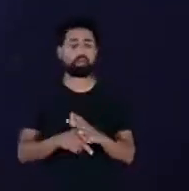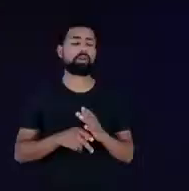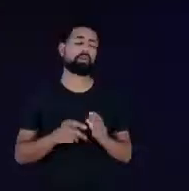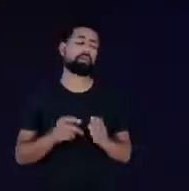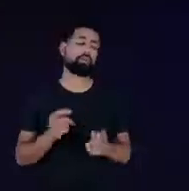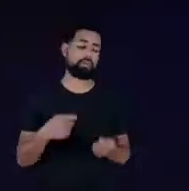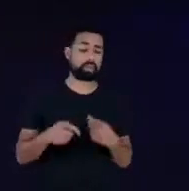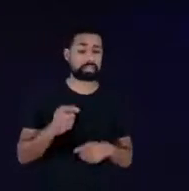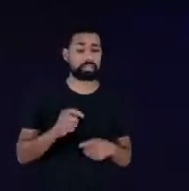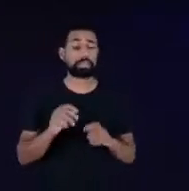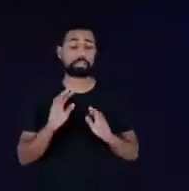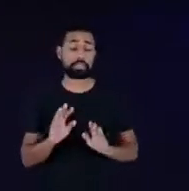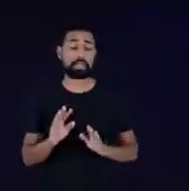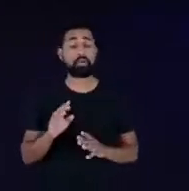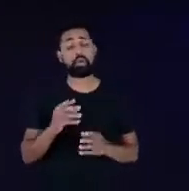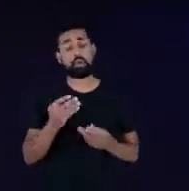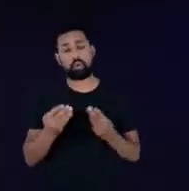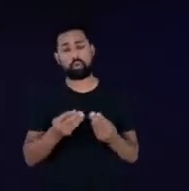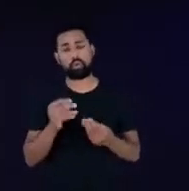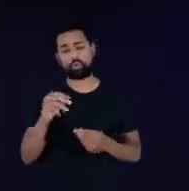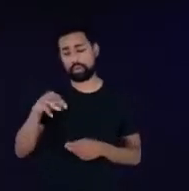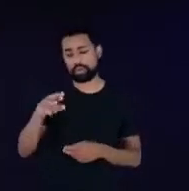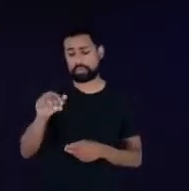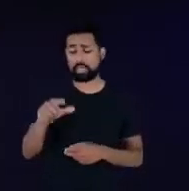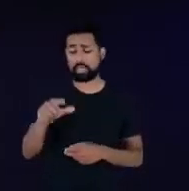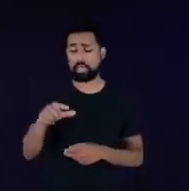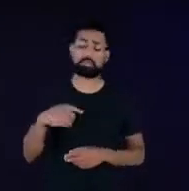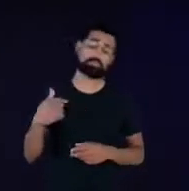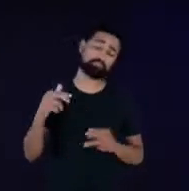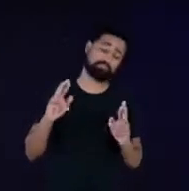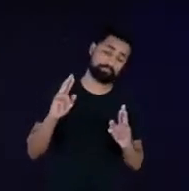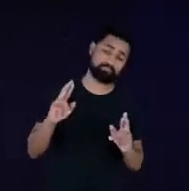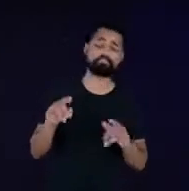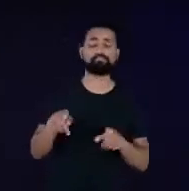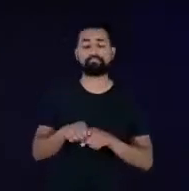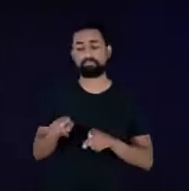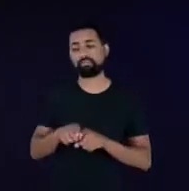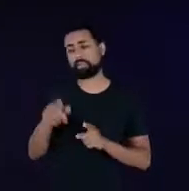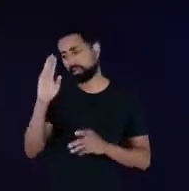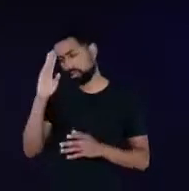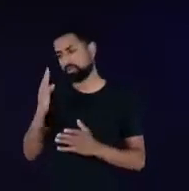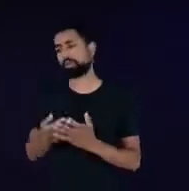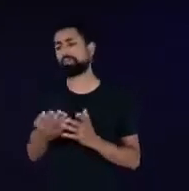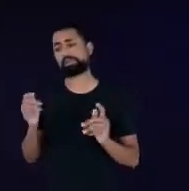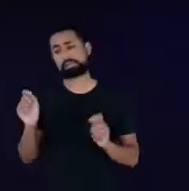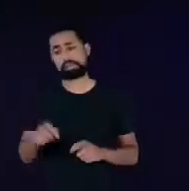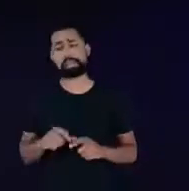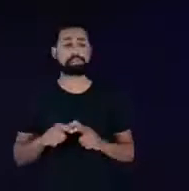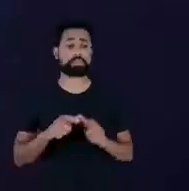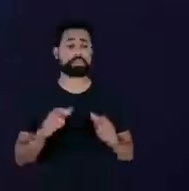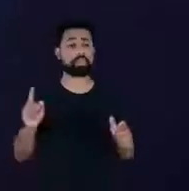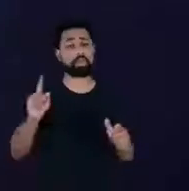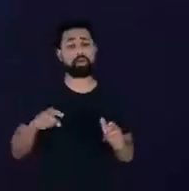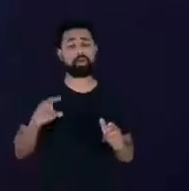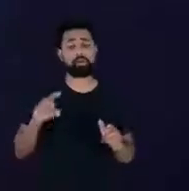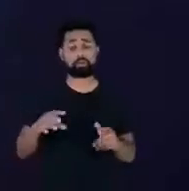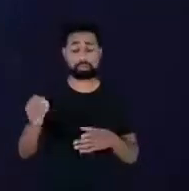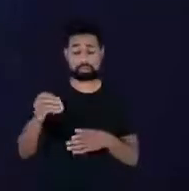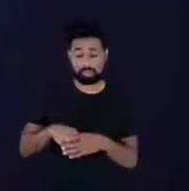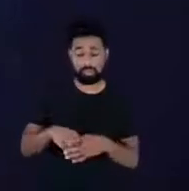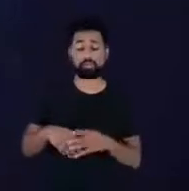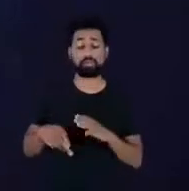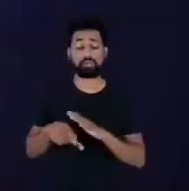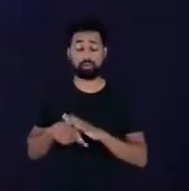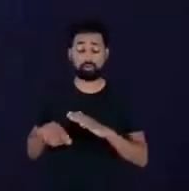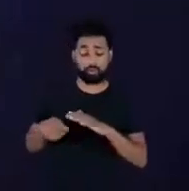assim como o Marcel sou bastante otimista e acho que tem um potencial muito grande não só dentro do fundo como depois